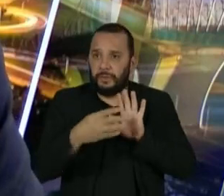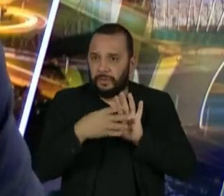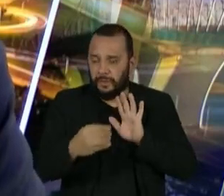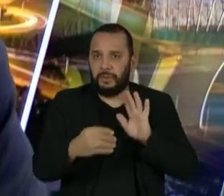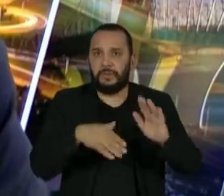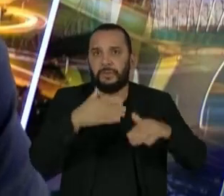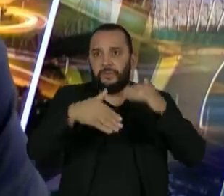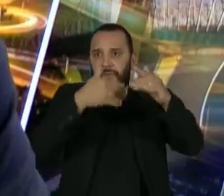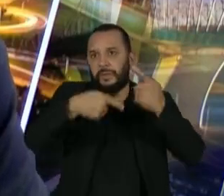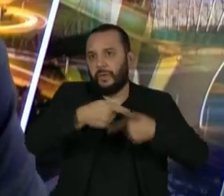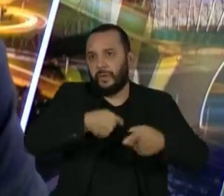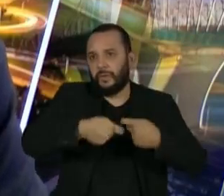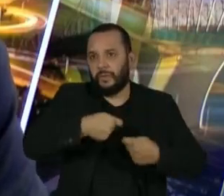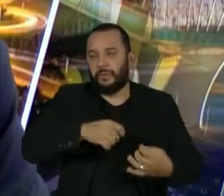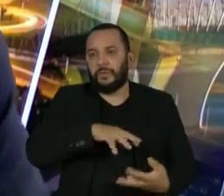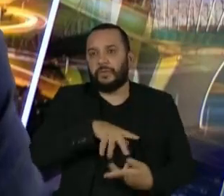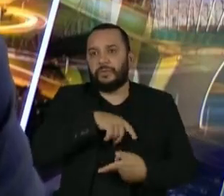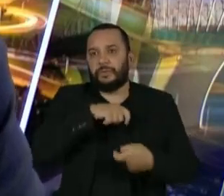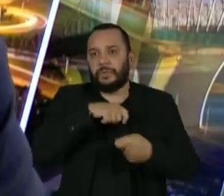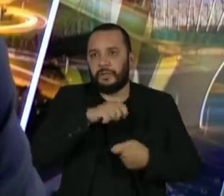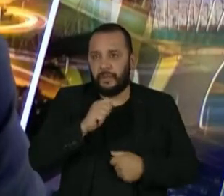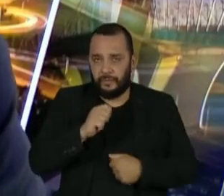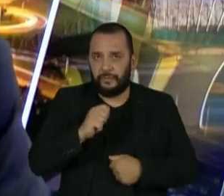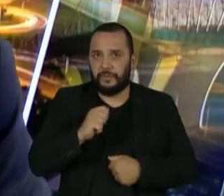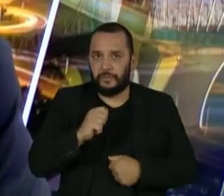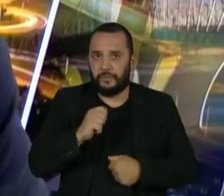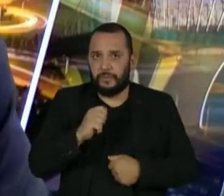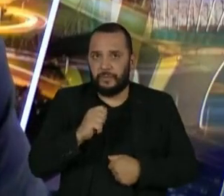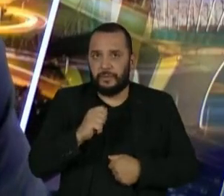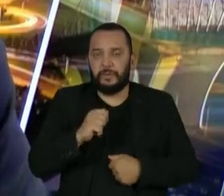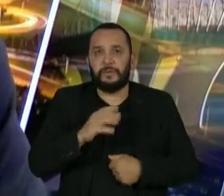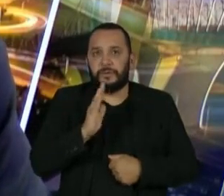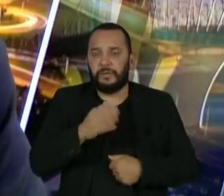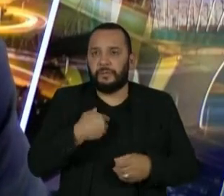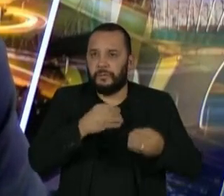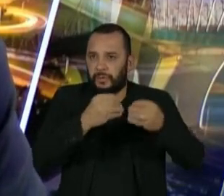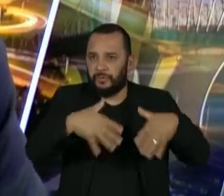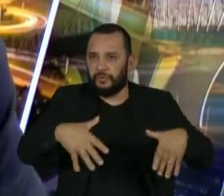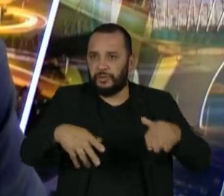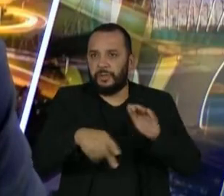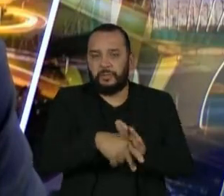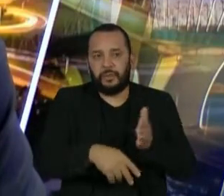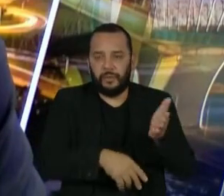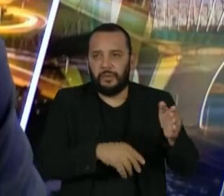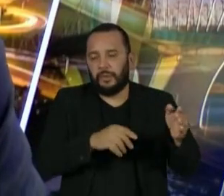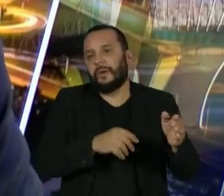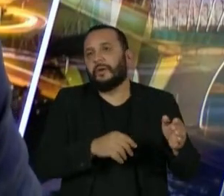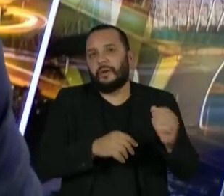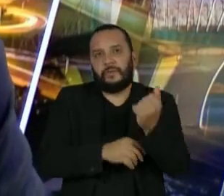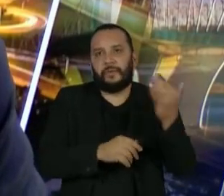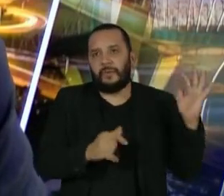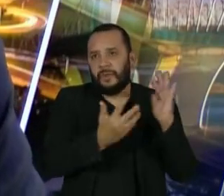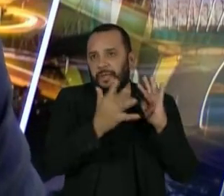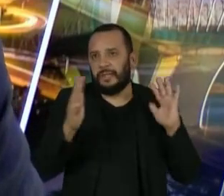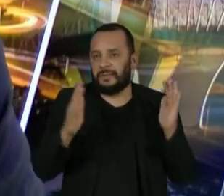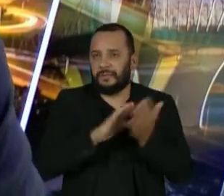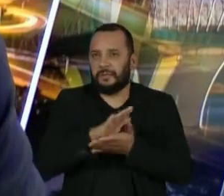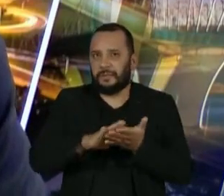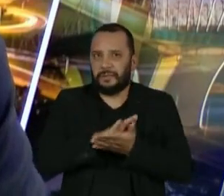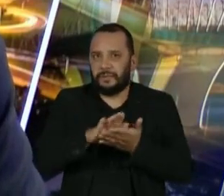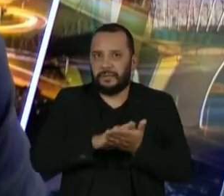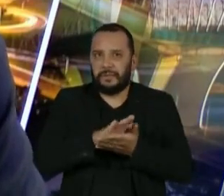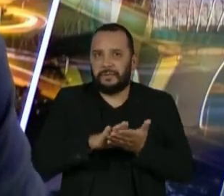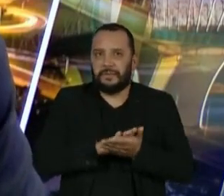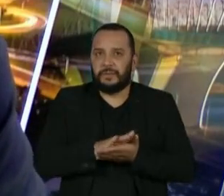sustentável que não pressiona a floresta. Tanto é assim